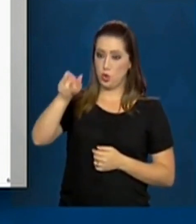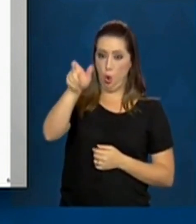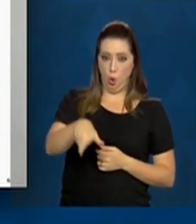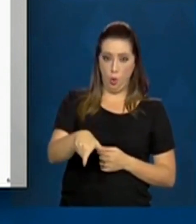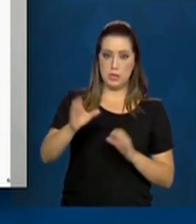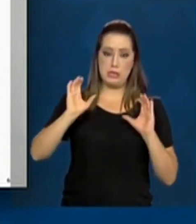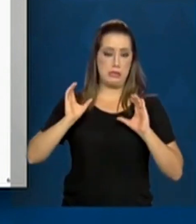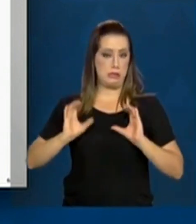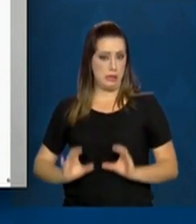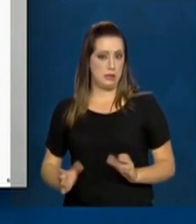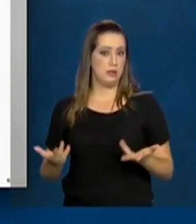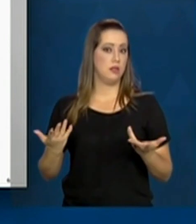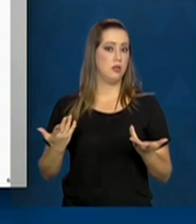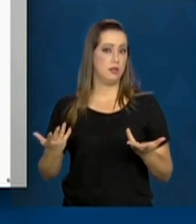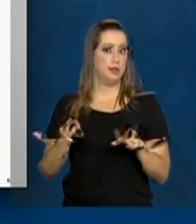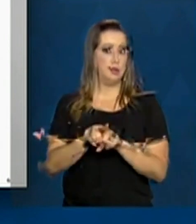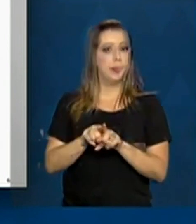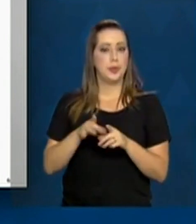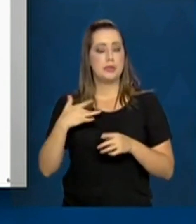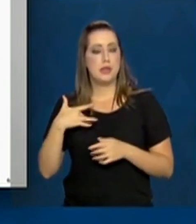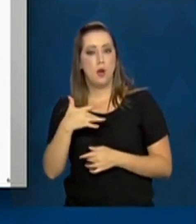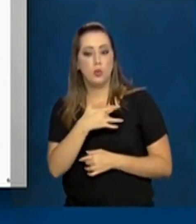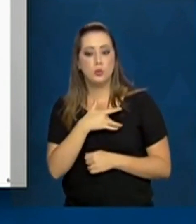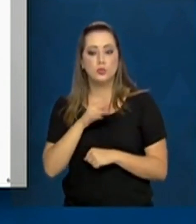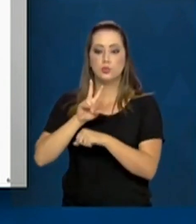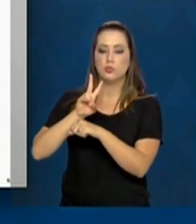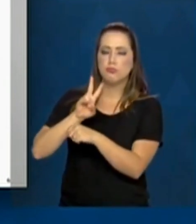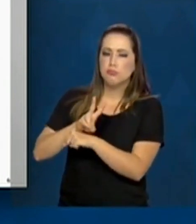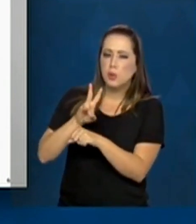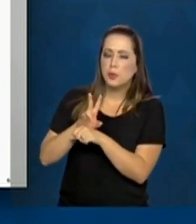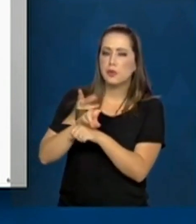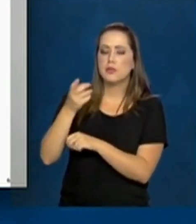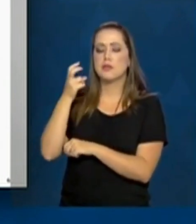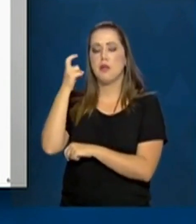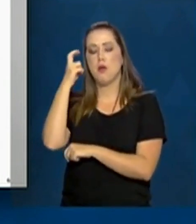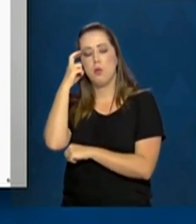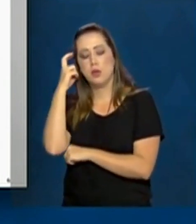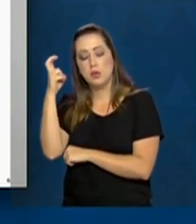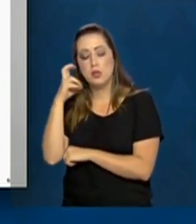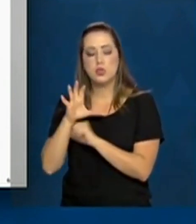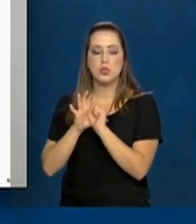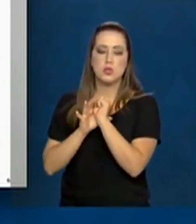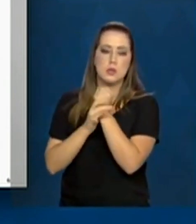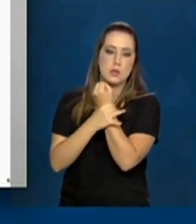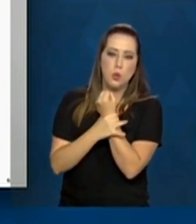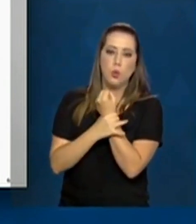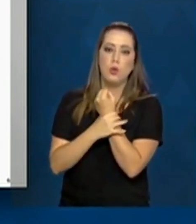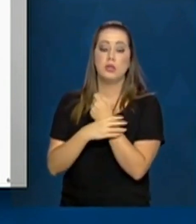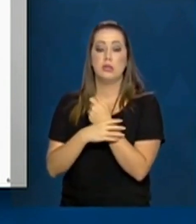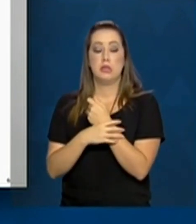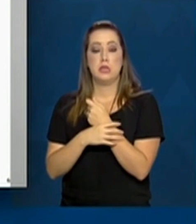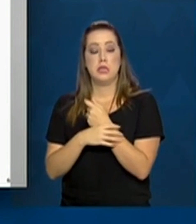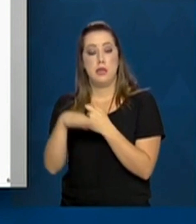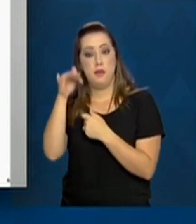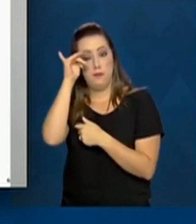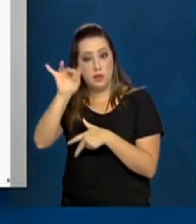cidadania, capacitação, saúde, defesa, inteligência, segurança pública, controle de corrupção.